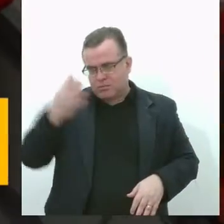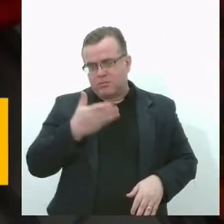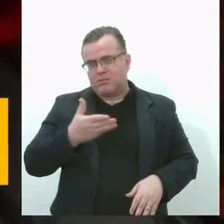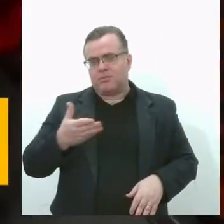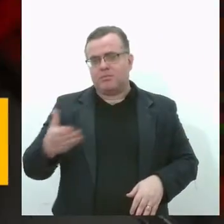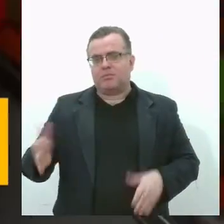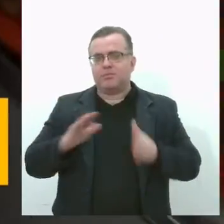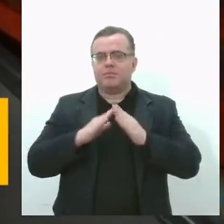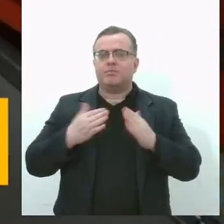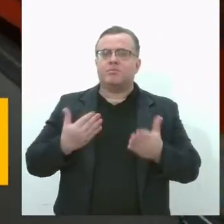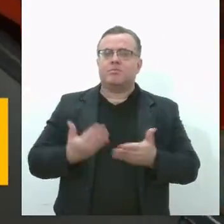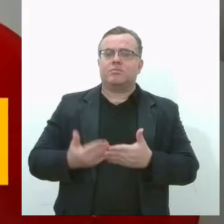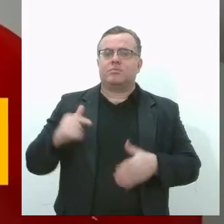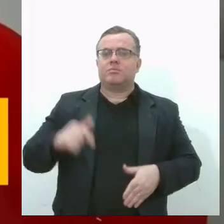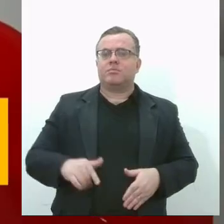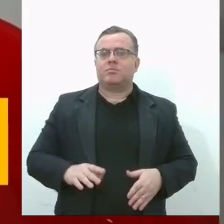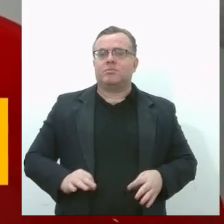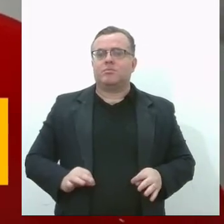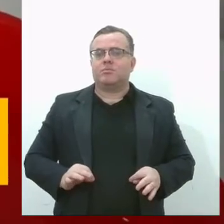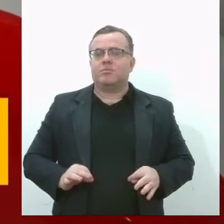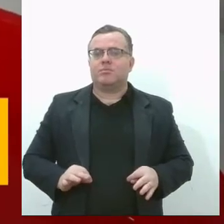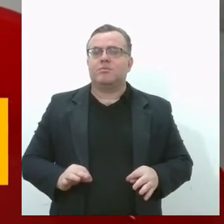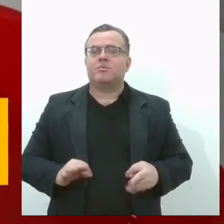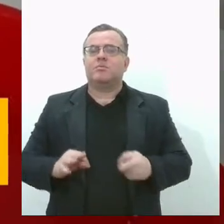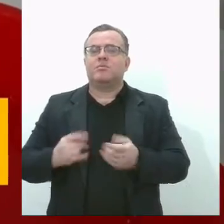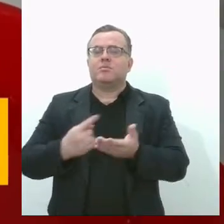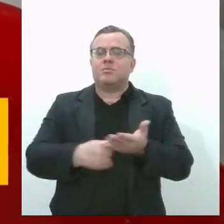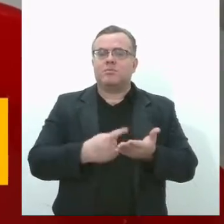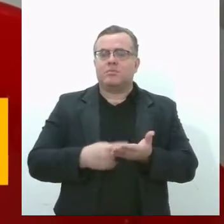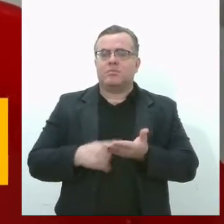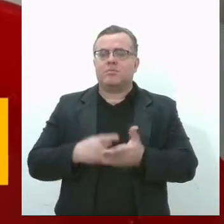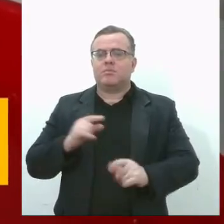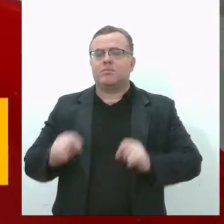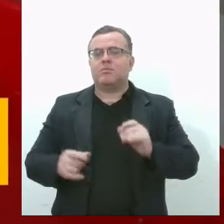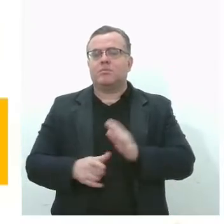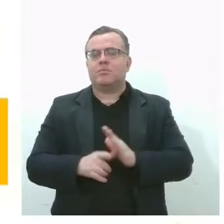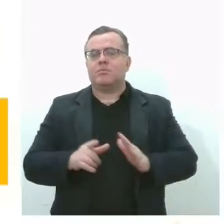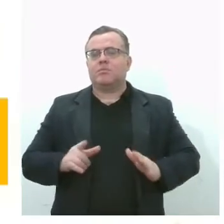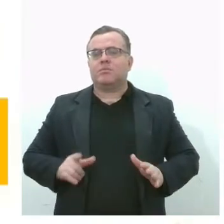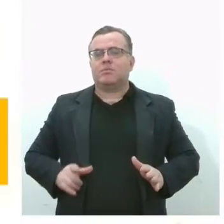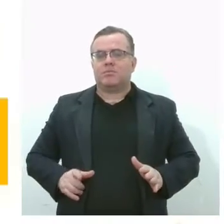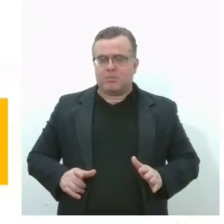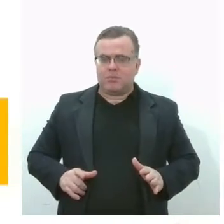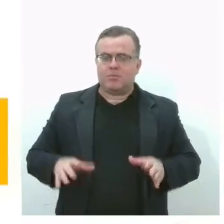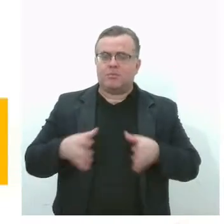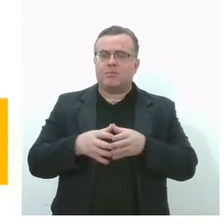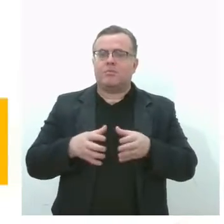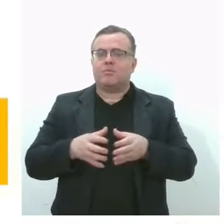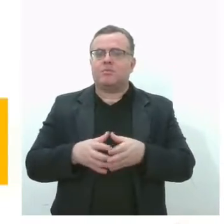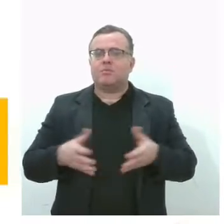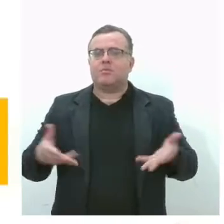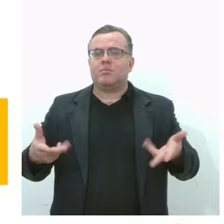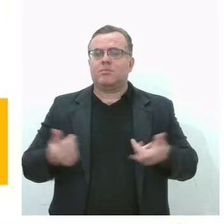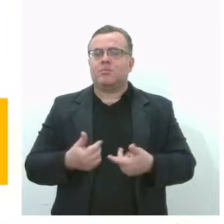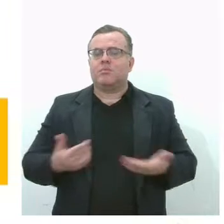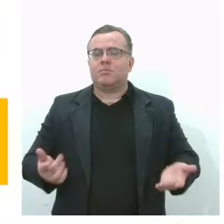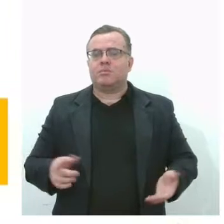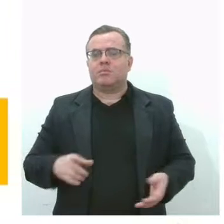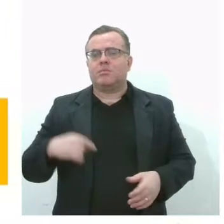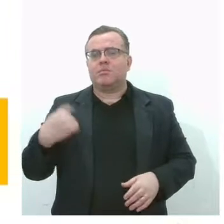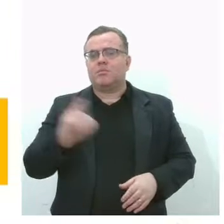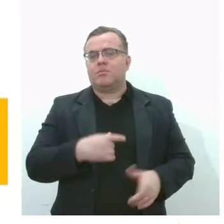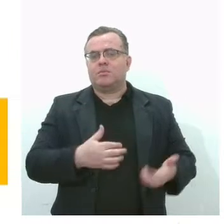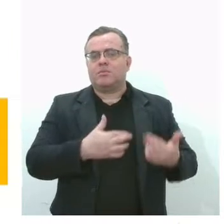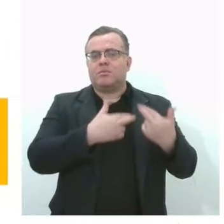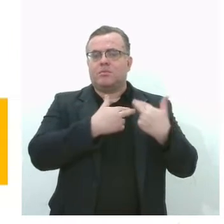Aqui, todos os alimentos consumidos pelos alunos são produzidos pela própria equipe. A gente tem esse costume